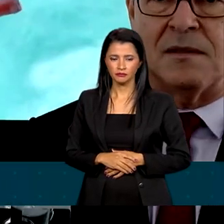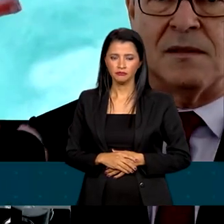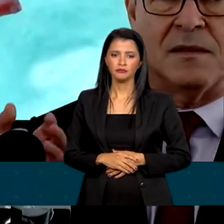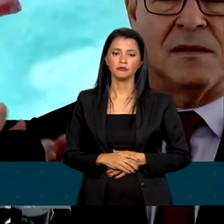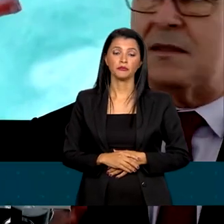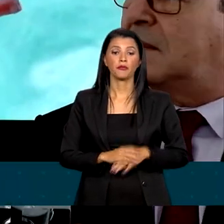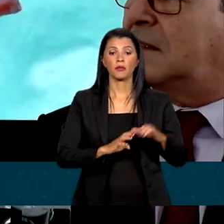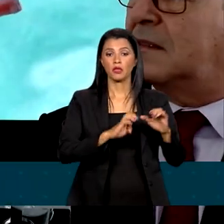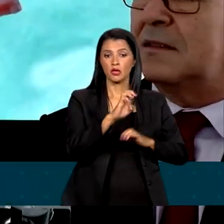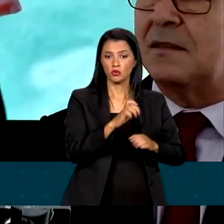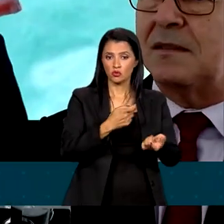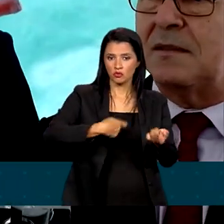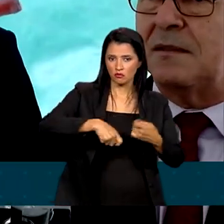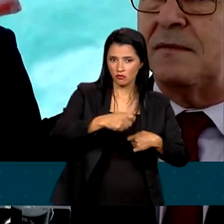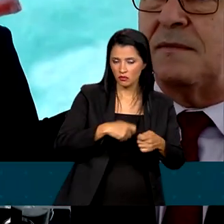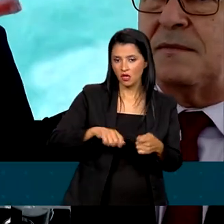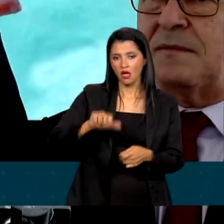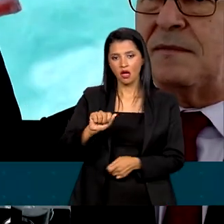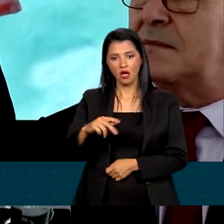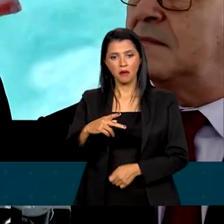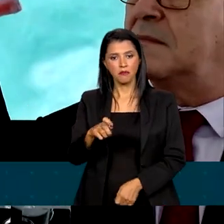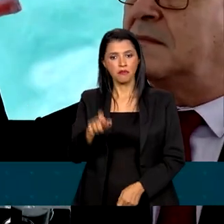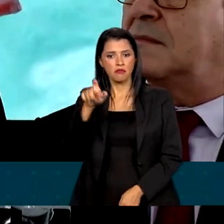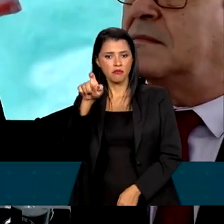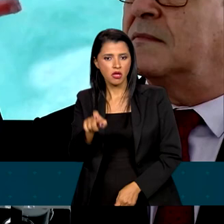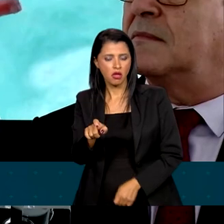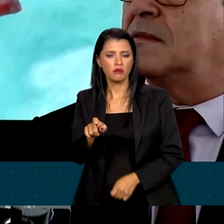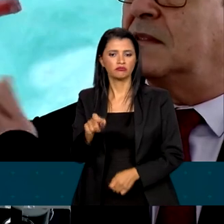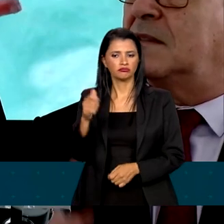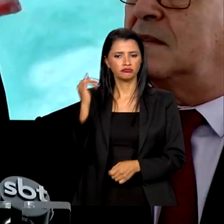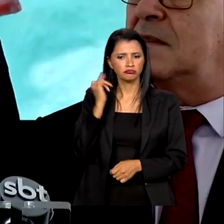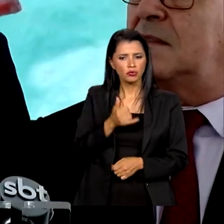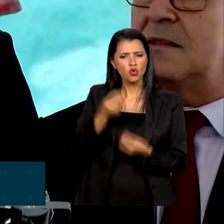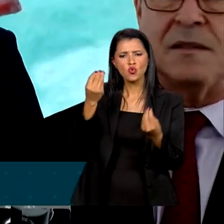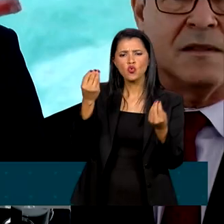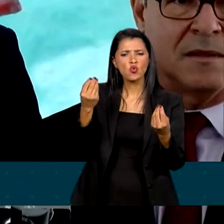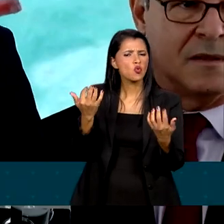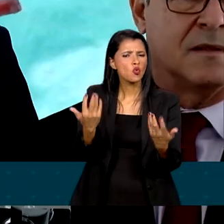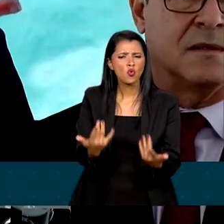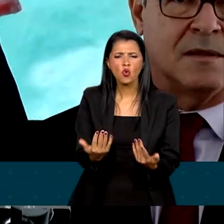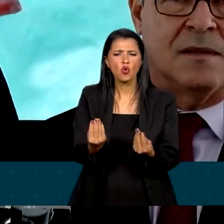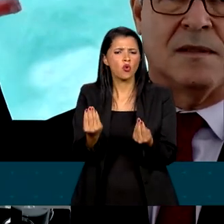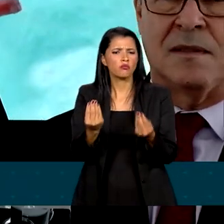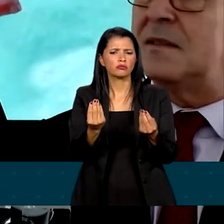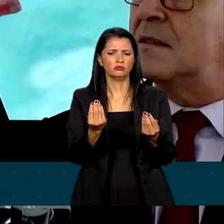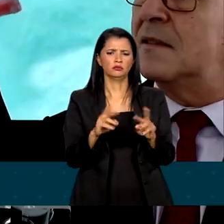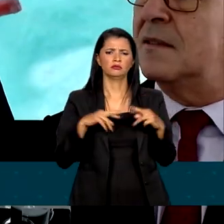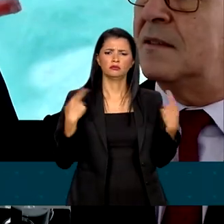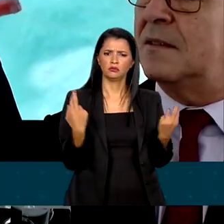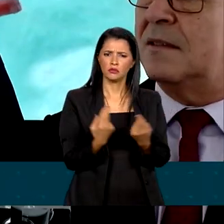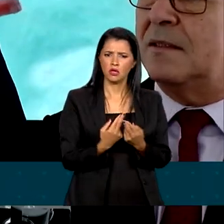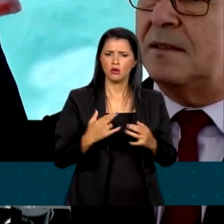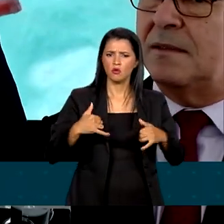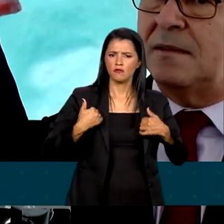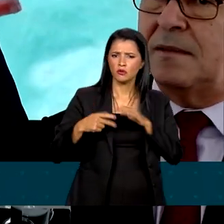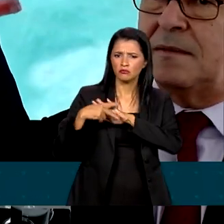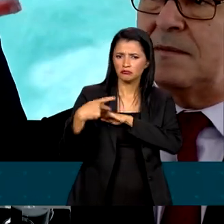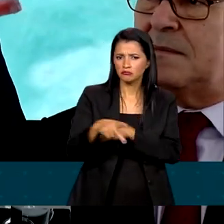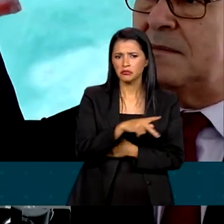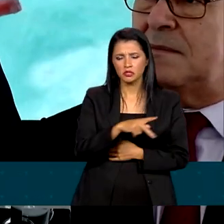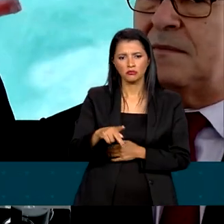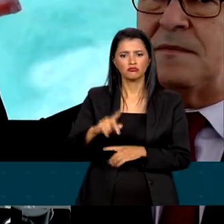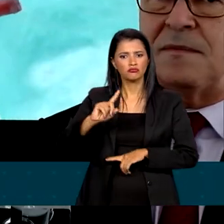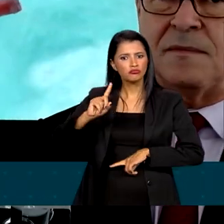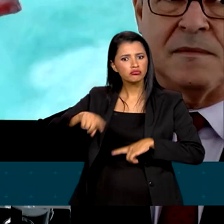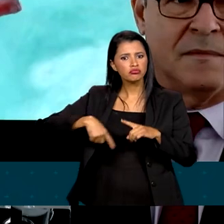Comércio, a Apex, relato de como foram as reuniões, os eventos ao presidente, do sucesso